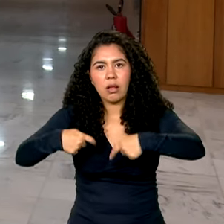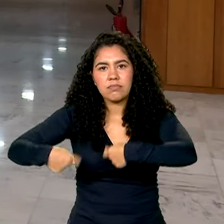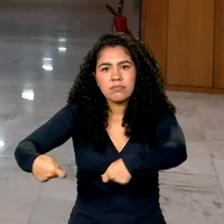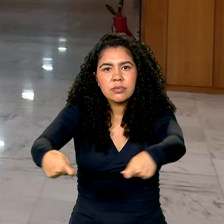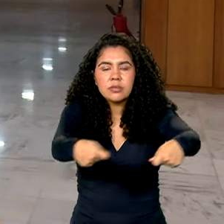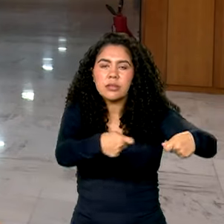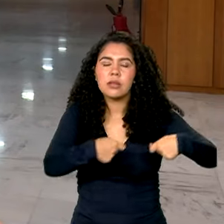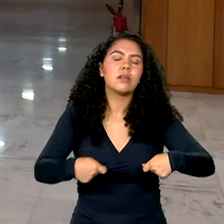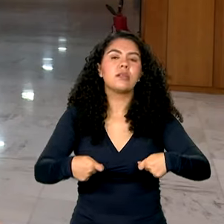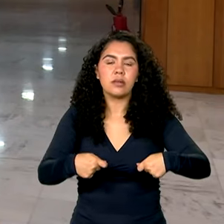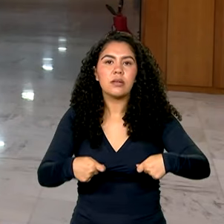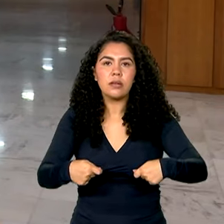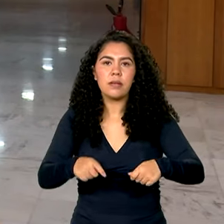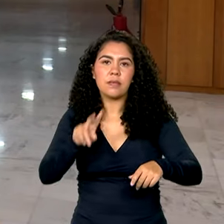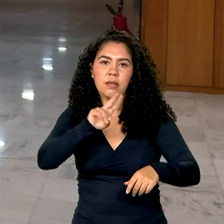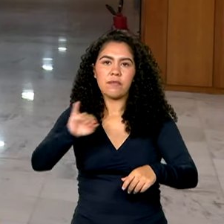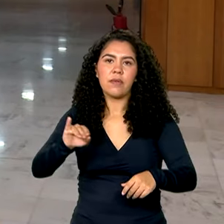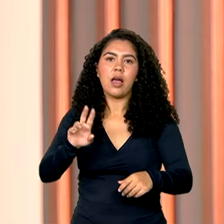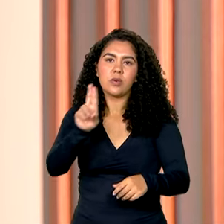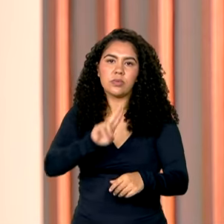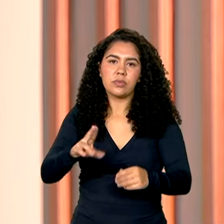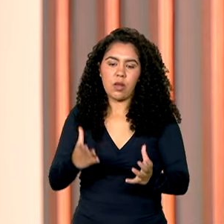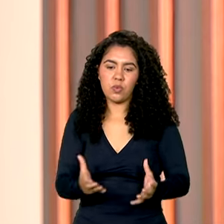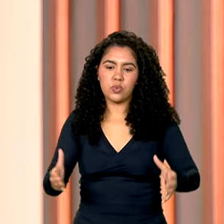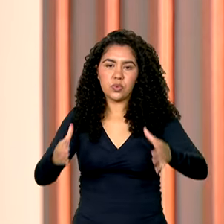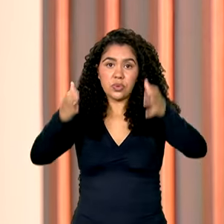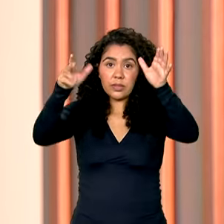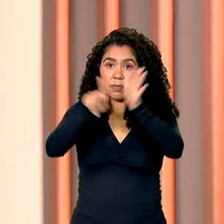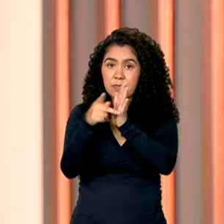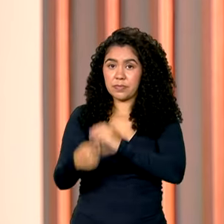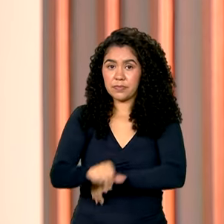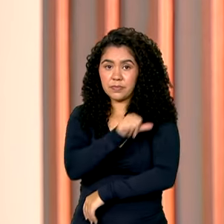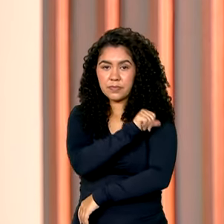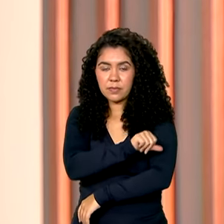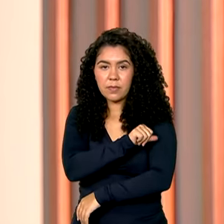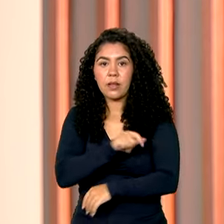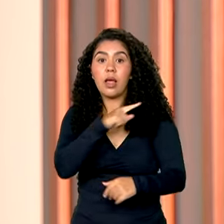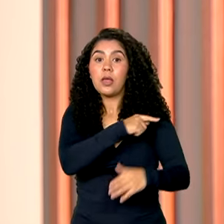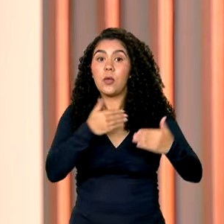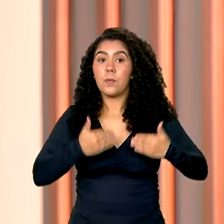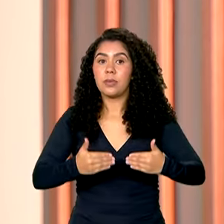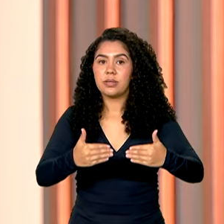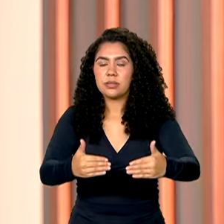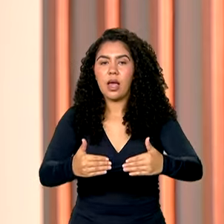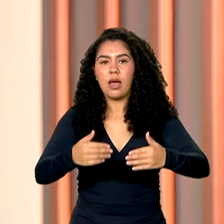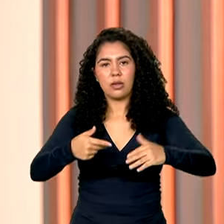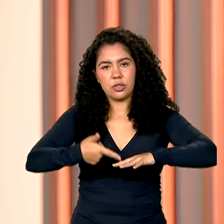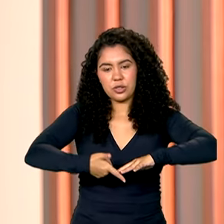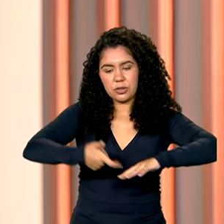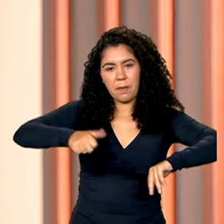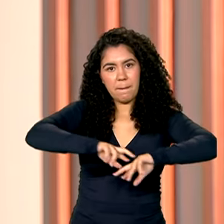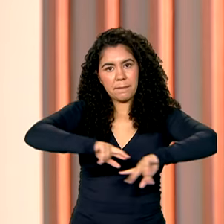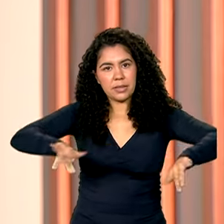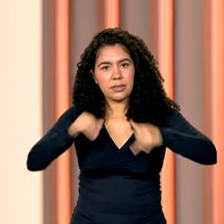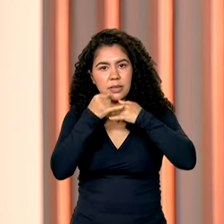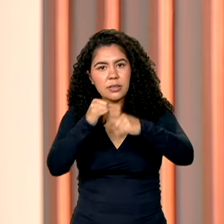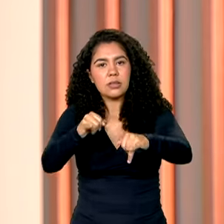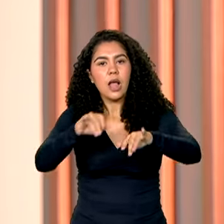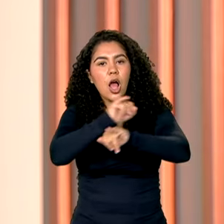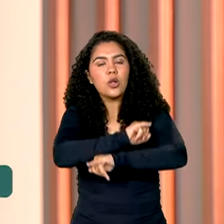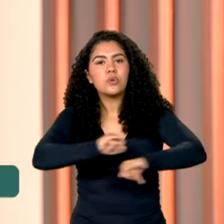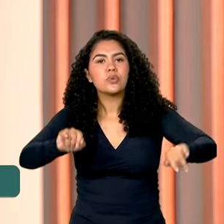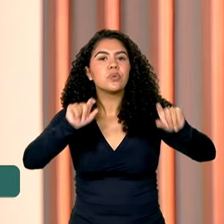ser gerada pela usina Angra 3. E o Ministério de Minas e Energia anunciou uma série de exigências para que as